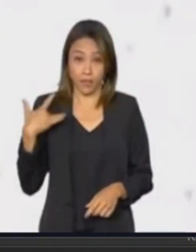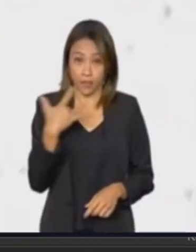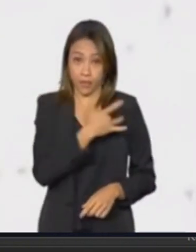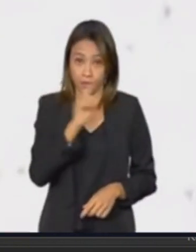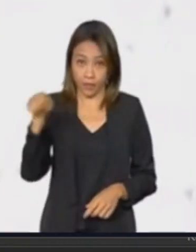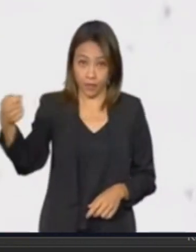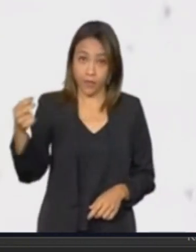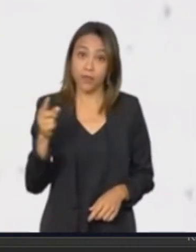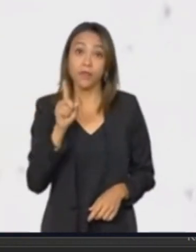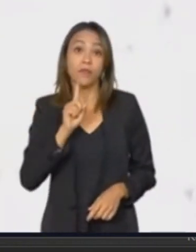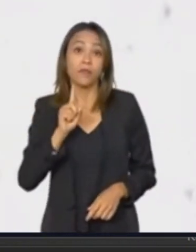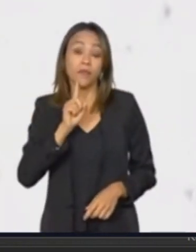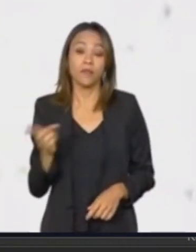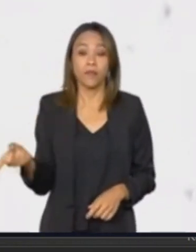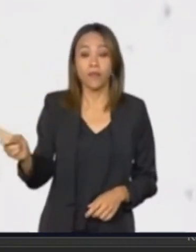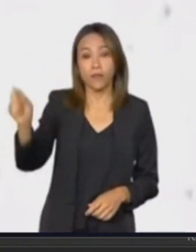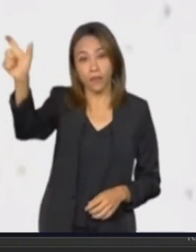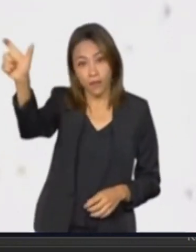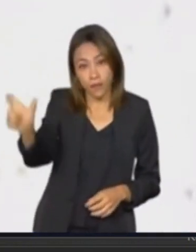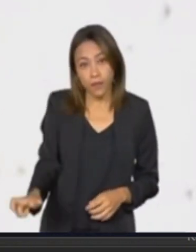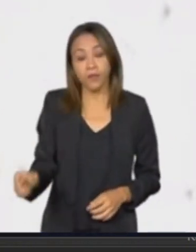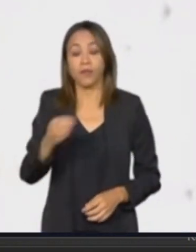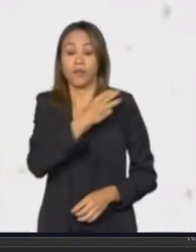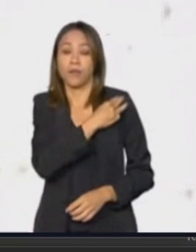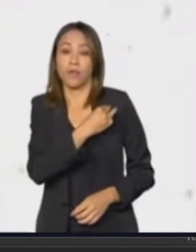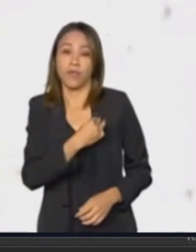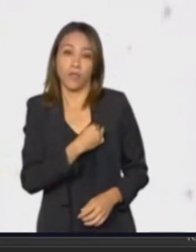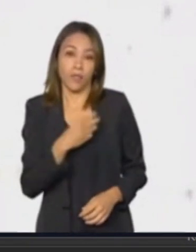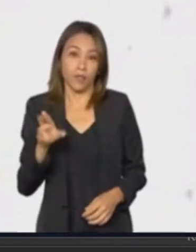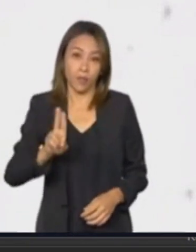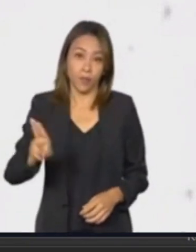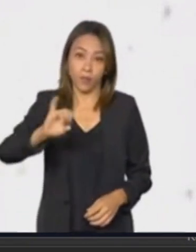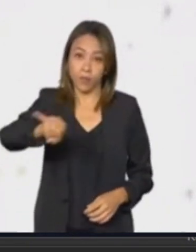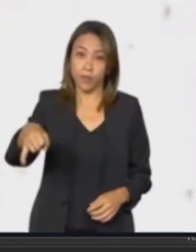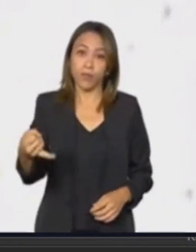Ministro de Estado das Cidades, meu amigo, companheiro Jader Filho.